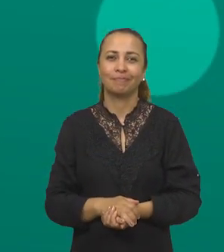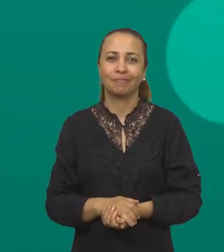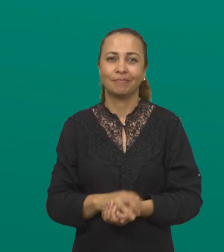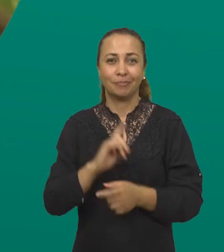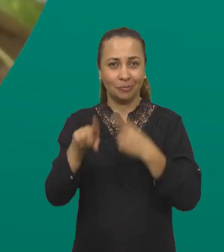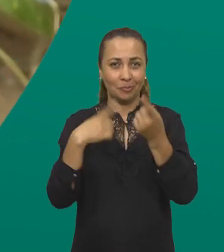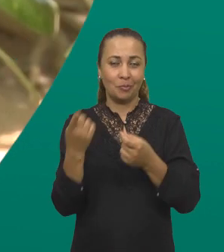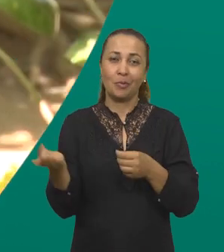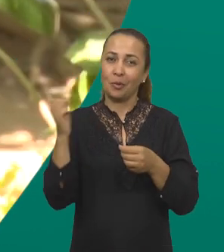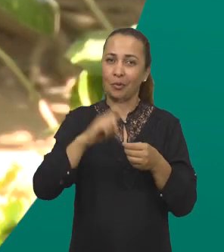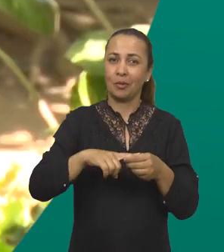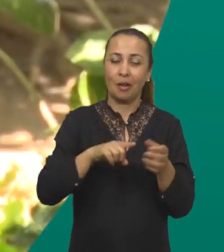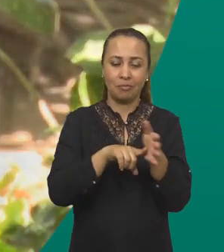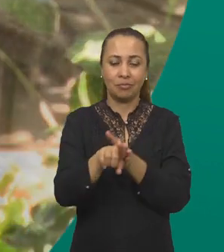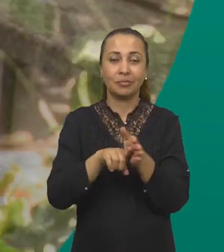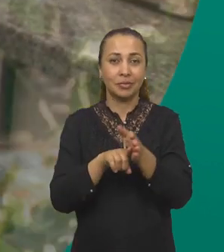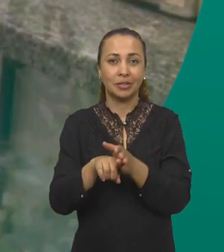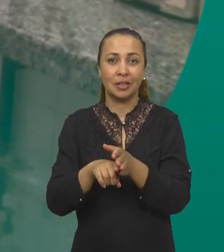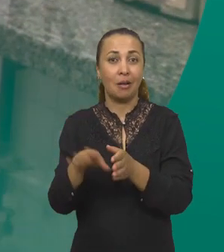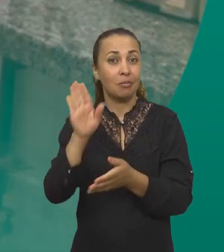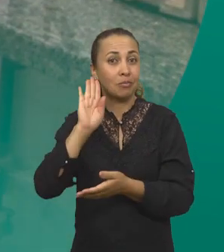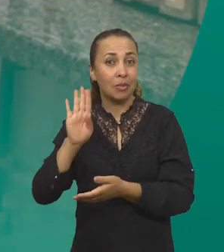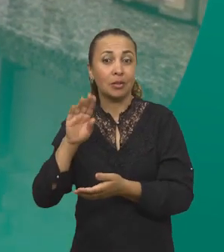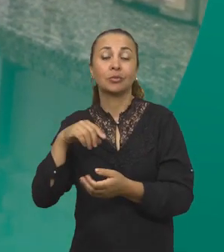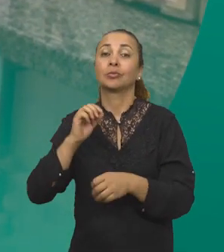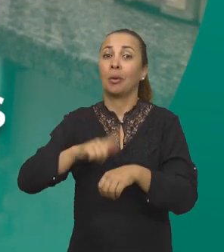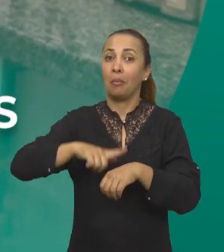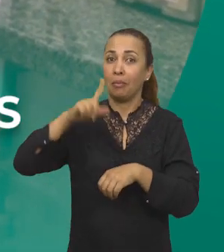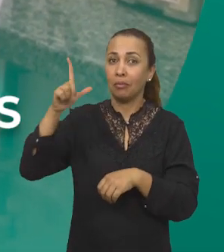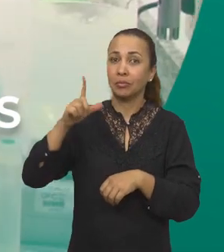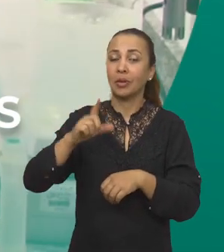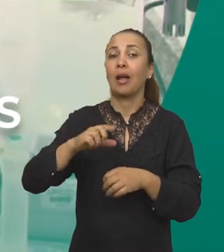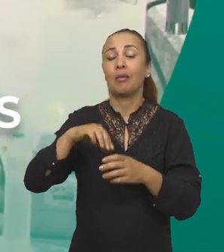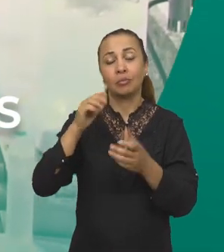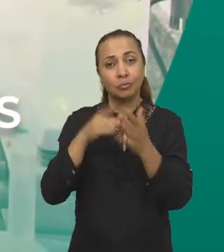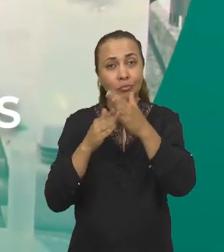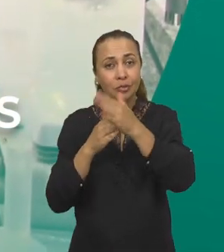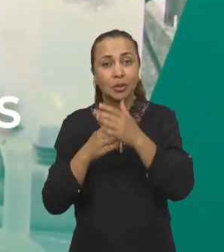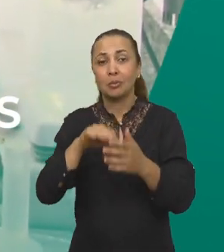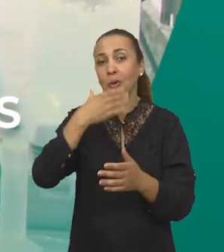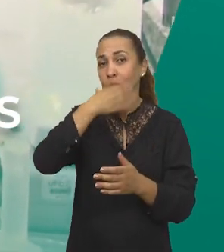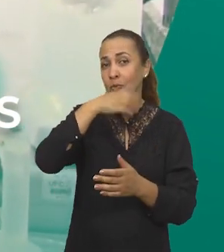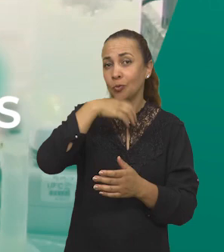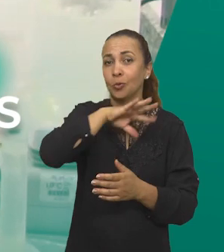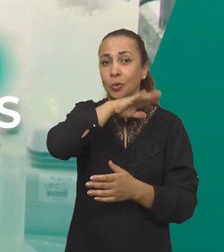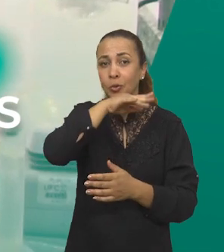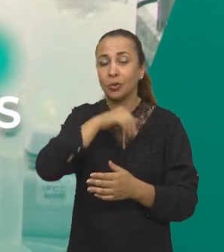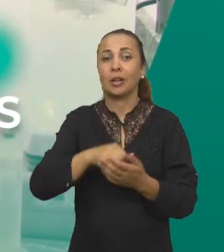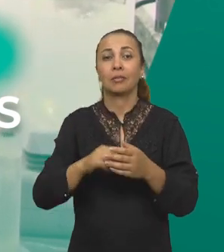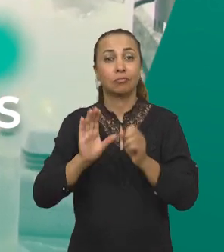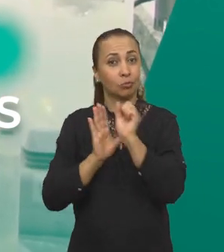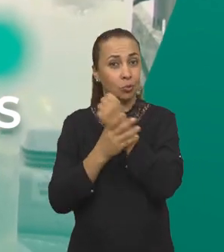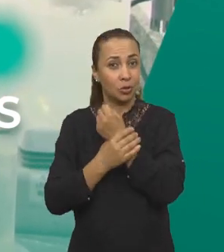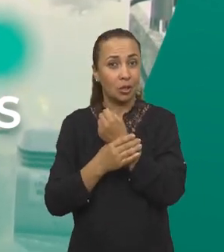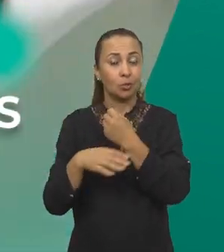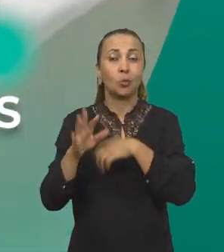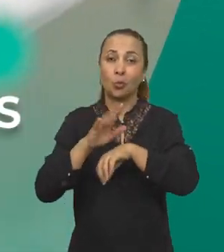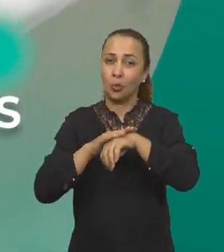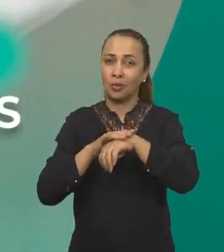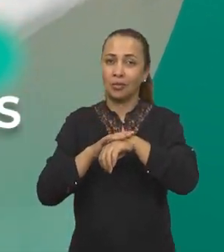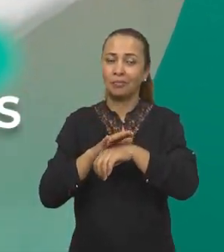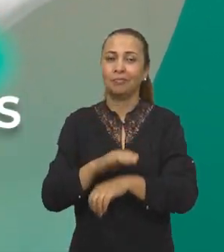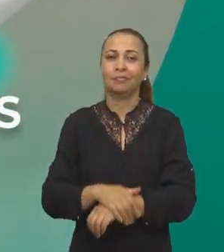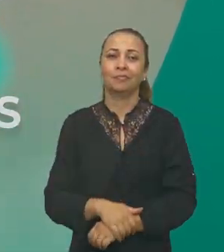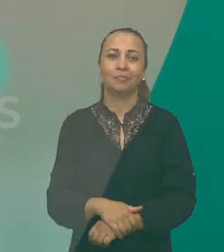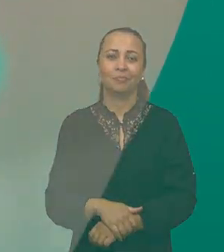E daqui a pouco a gente volta com uma pesquisa que promete aumentar a durabilidade de frutas e verduras e a proteção contra doenças. É depois do